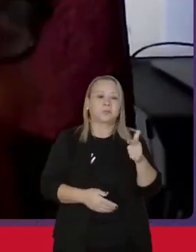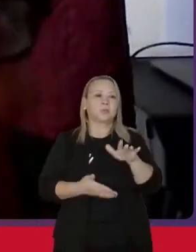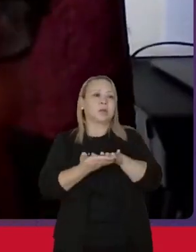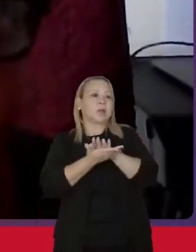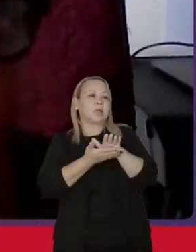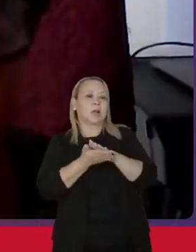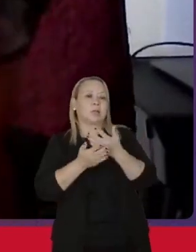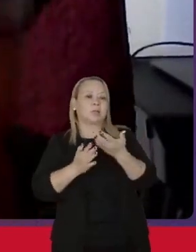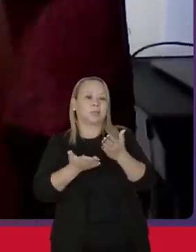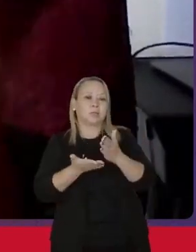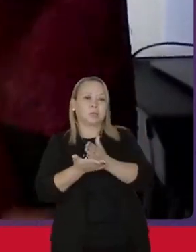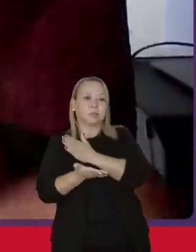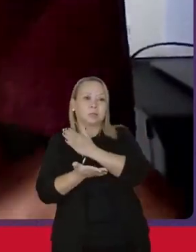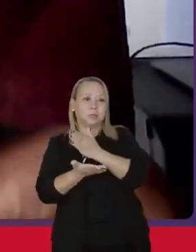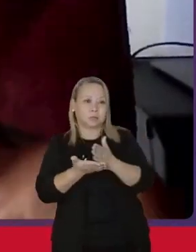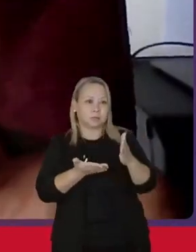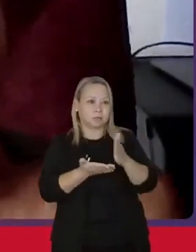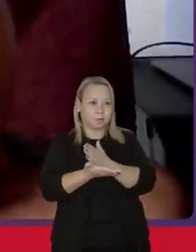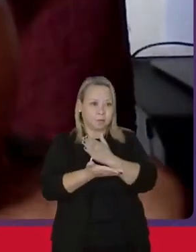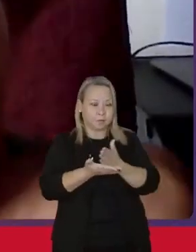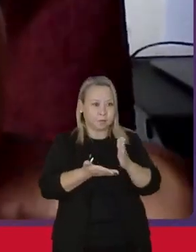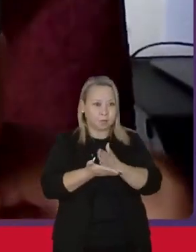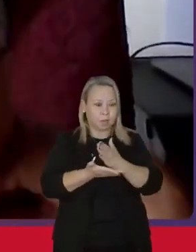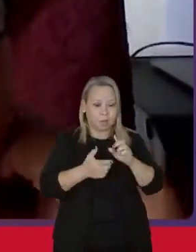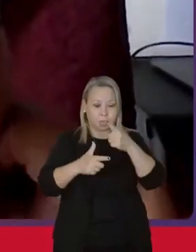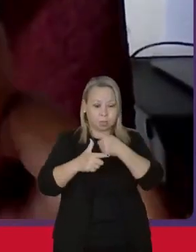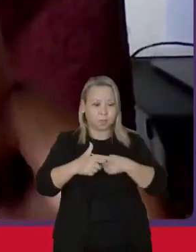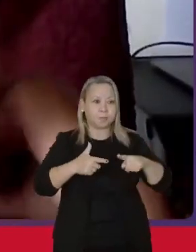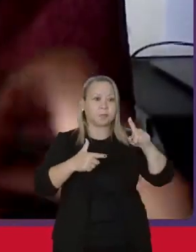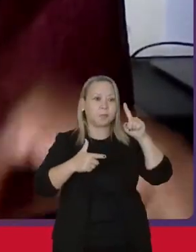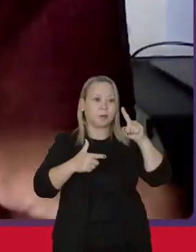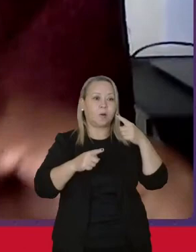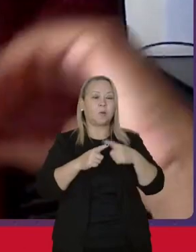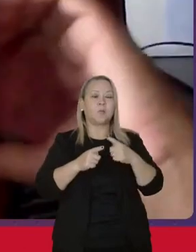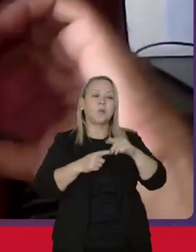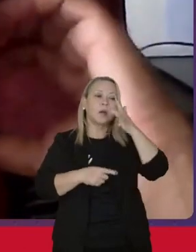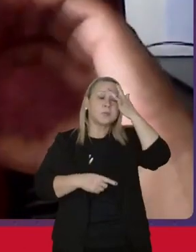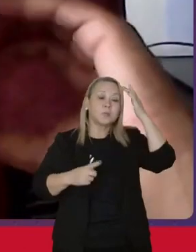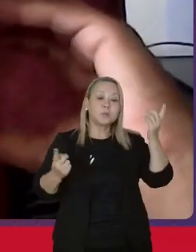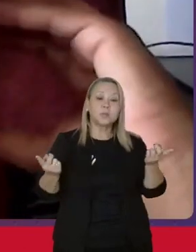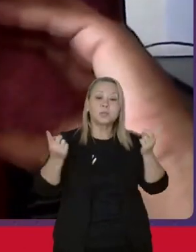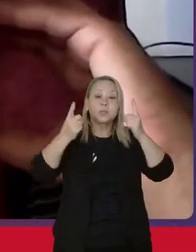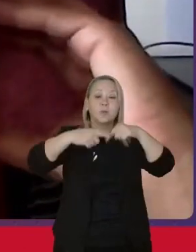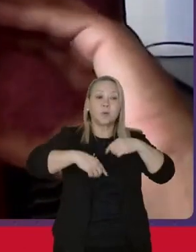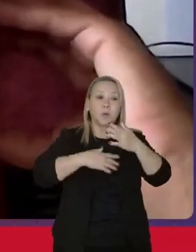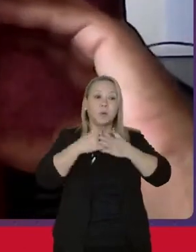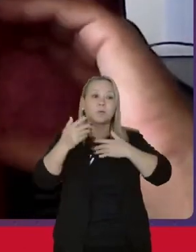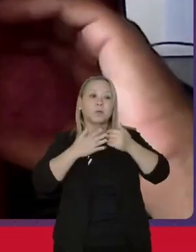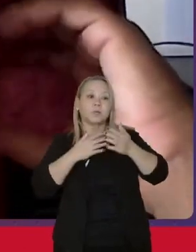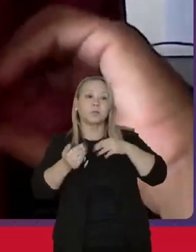divisão. Porque as pessoas que são contra as ações afirmativas,